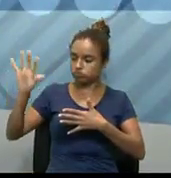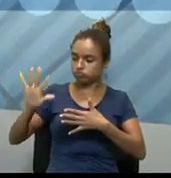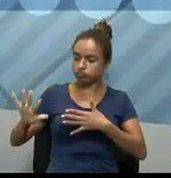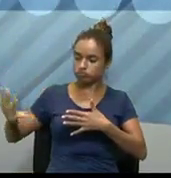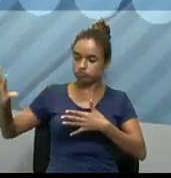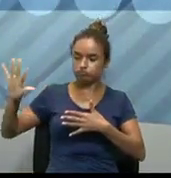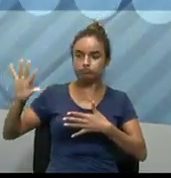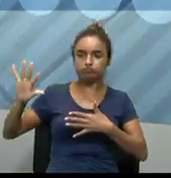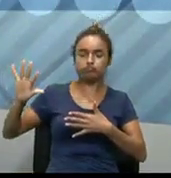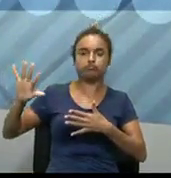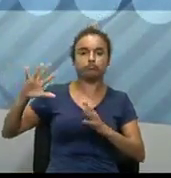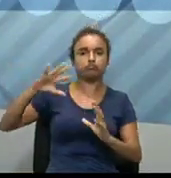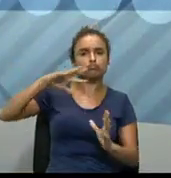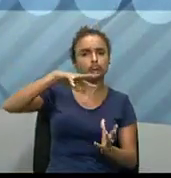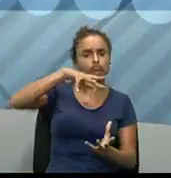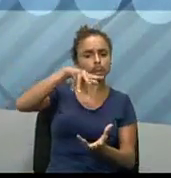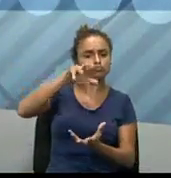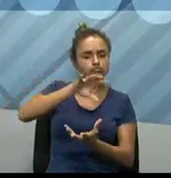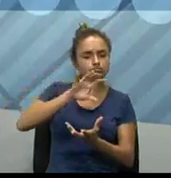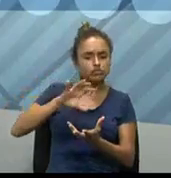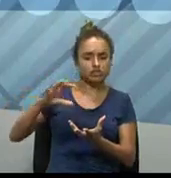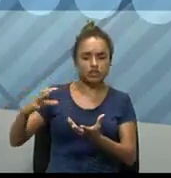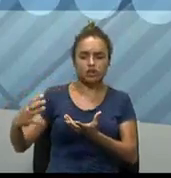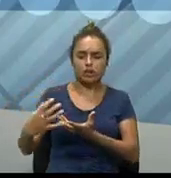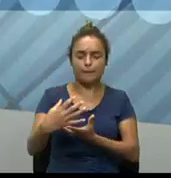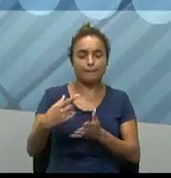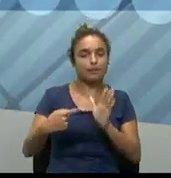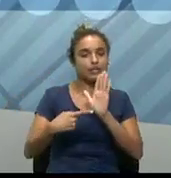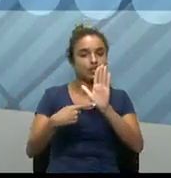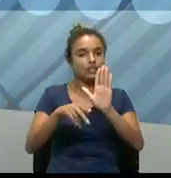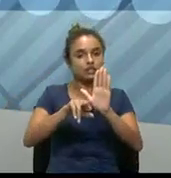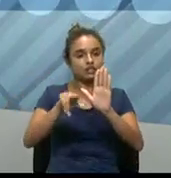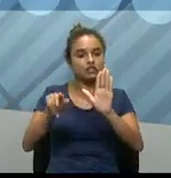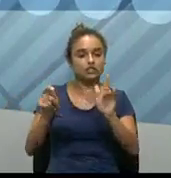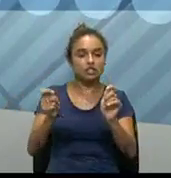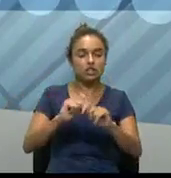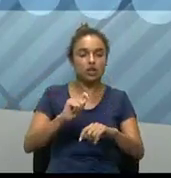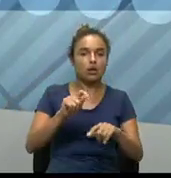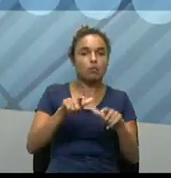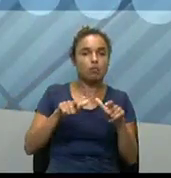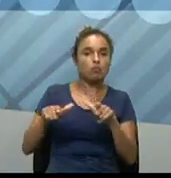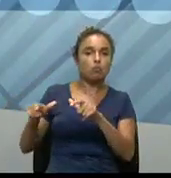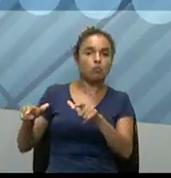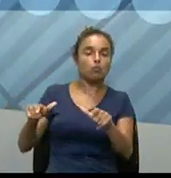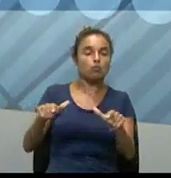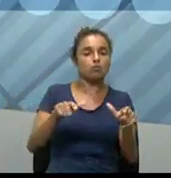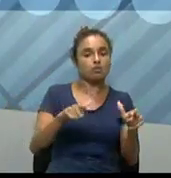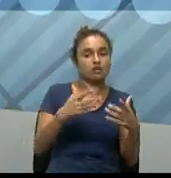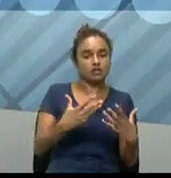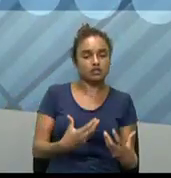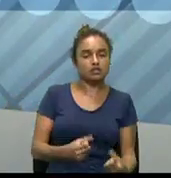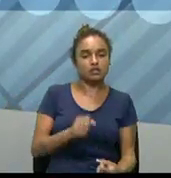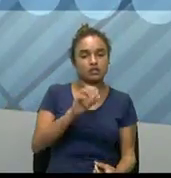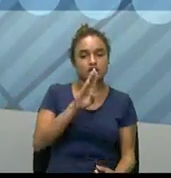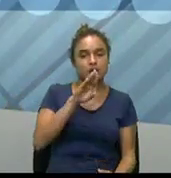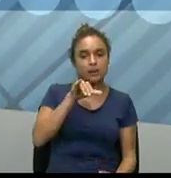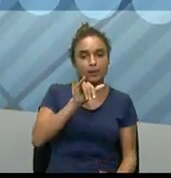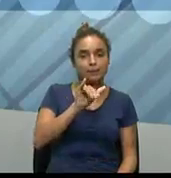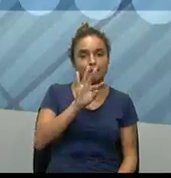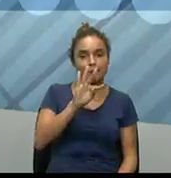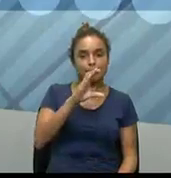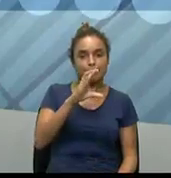e identificando os possíveis locais aonde aceitam a moeda